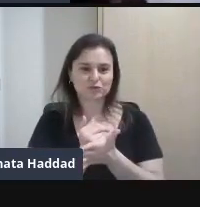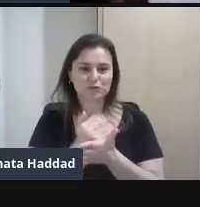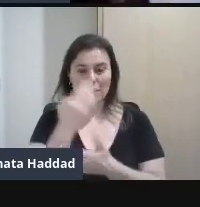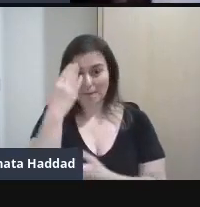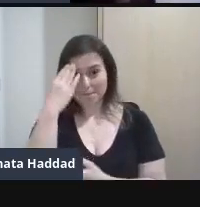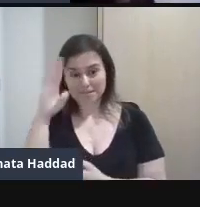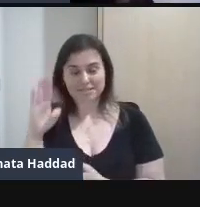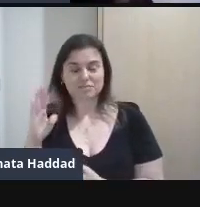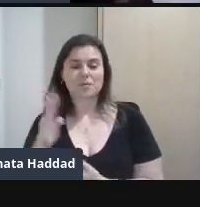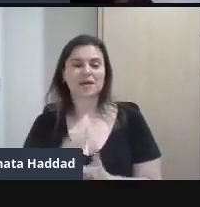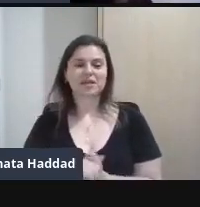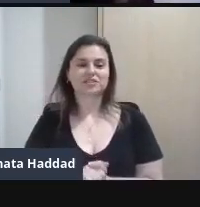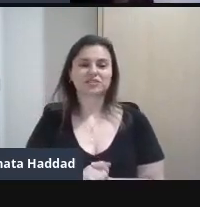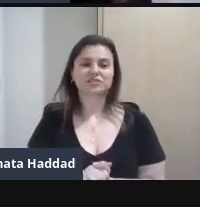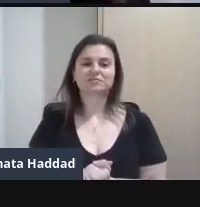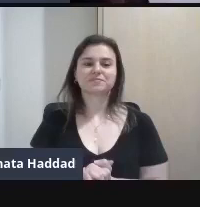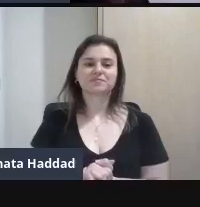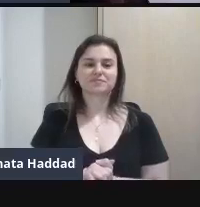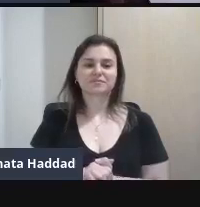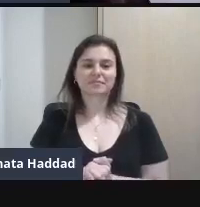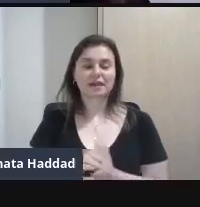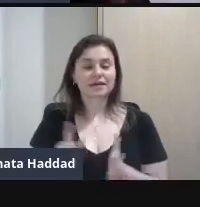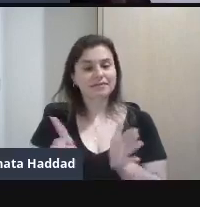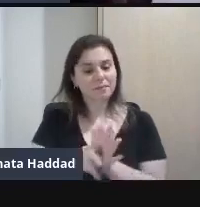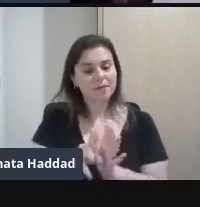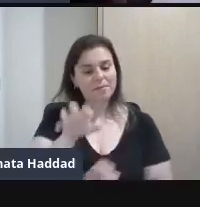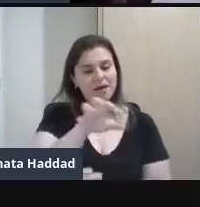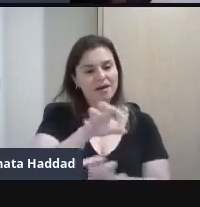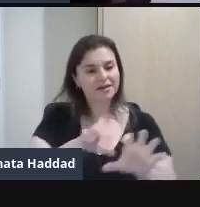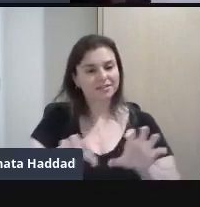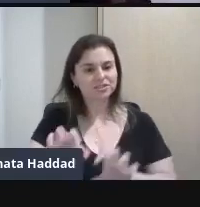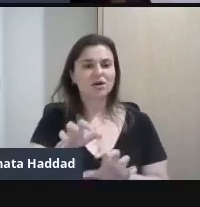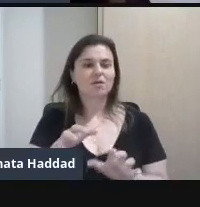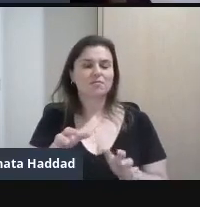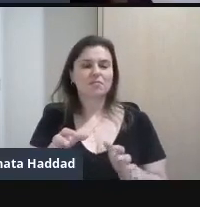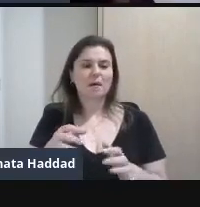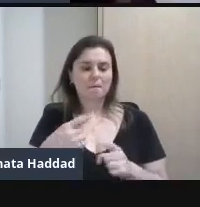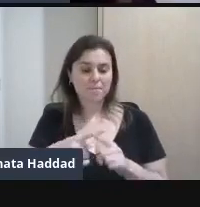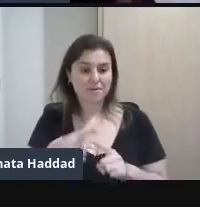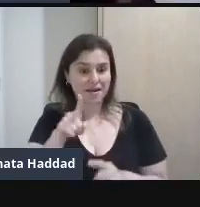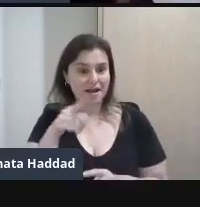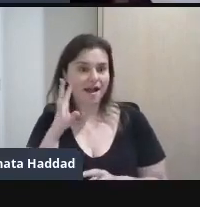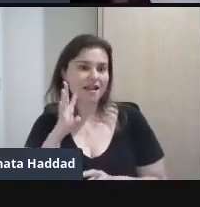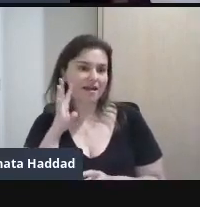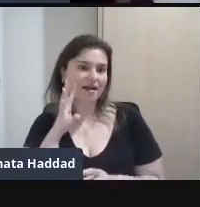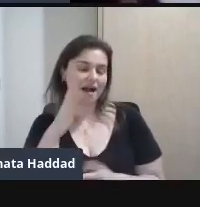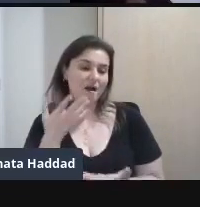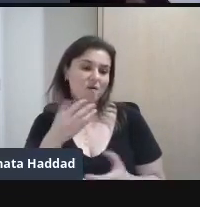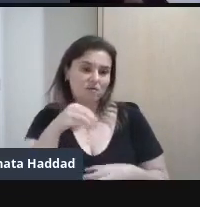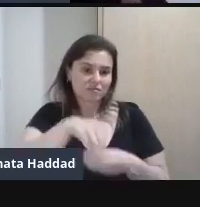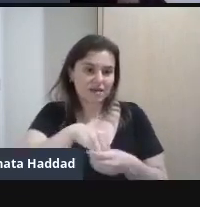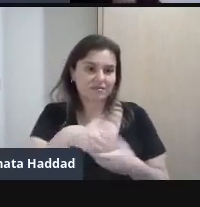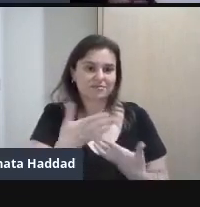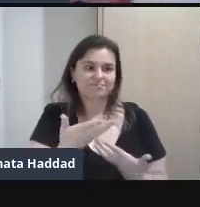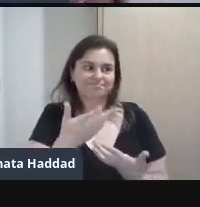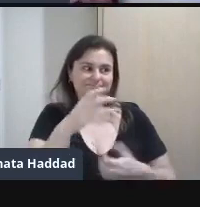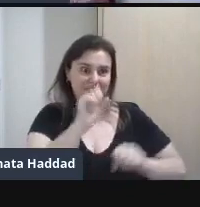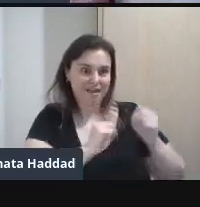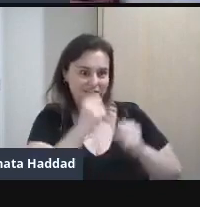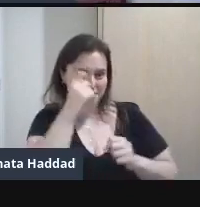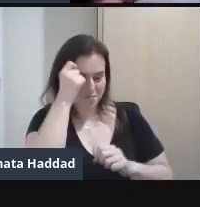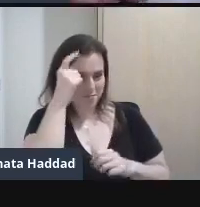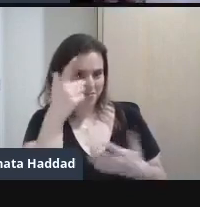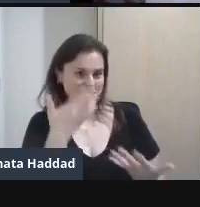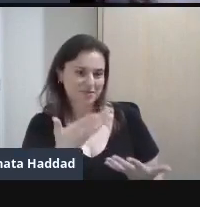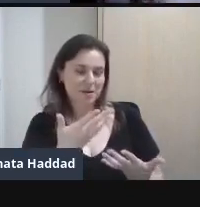artistas Da sua própria região Que também é muito bacana Dentro dessa fábrica De cultura Porque muita gente Nesse